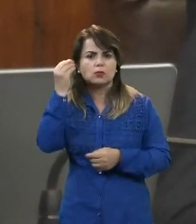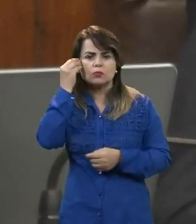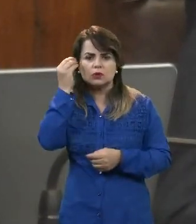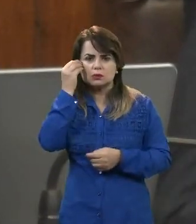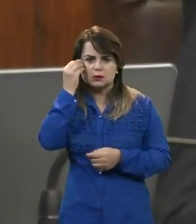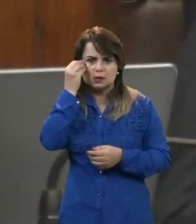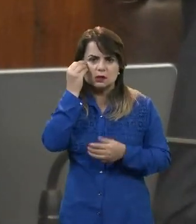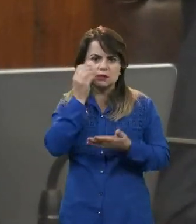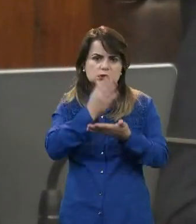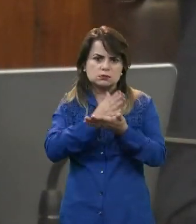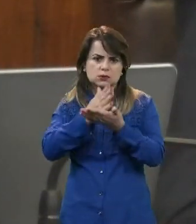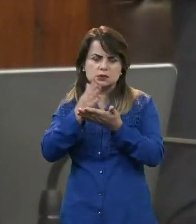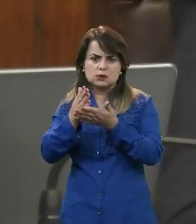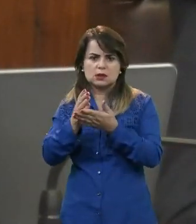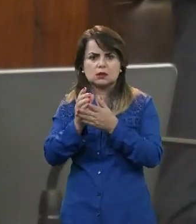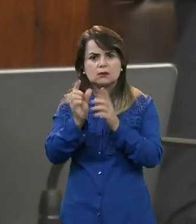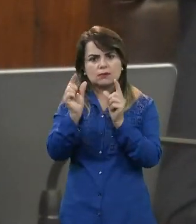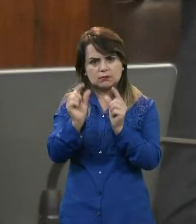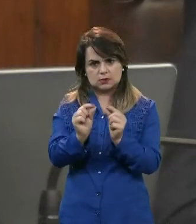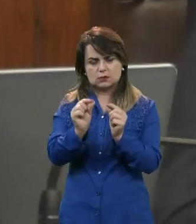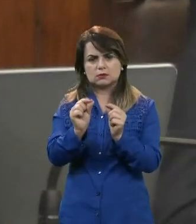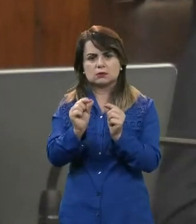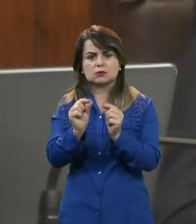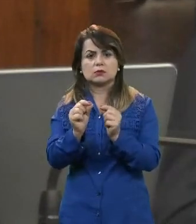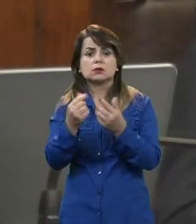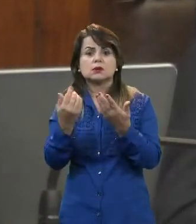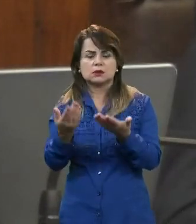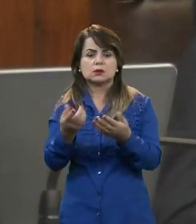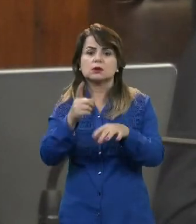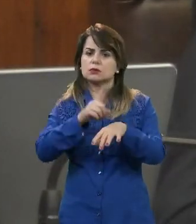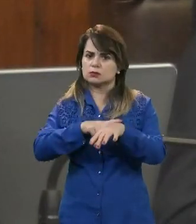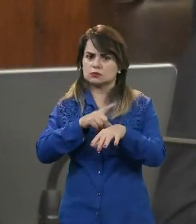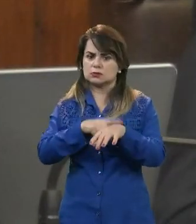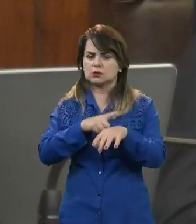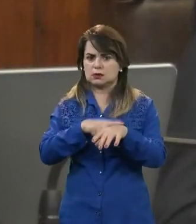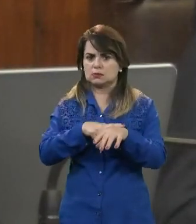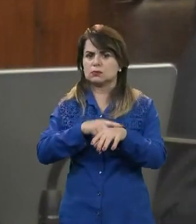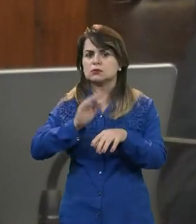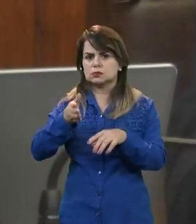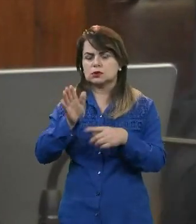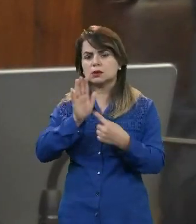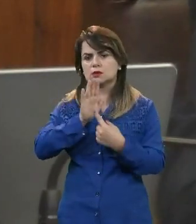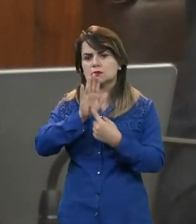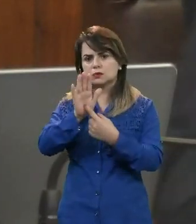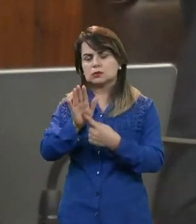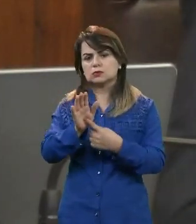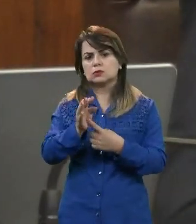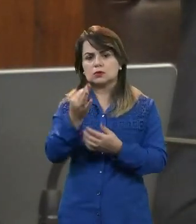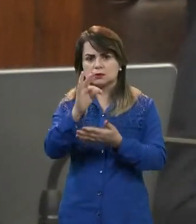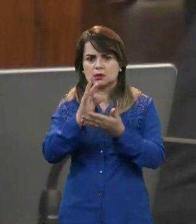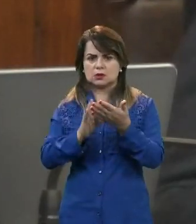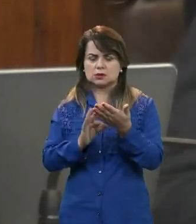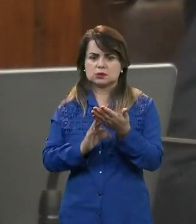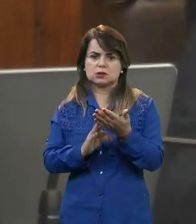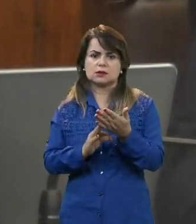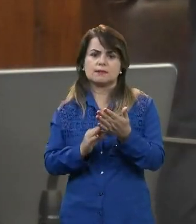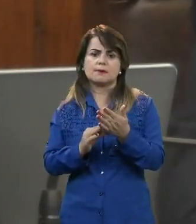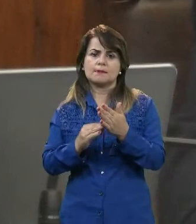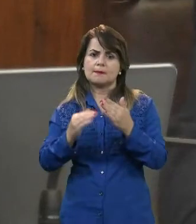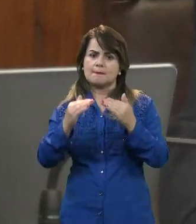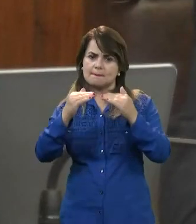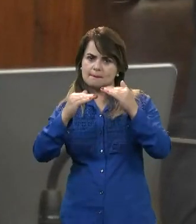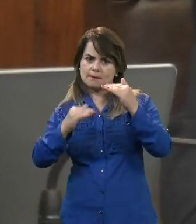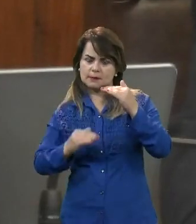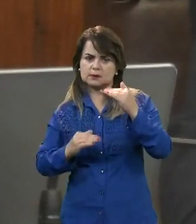com essas carências que já foram aqui apresentadas com taxas menores. Então, eu oriento